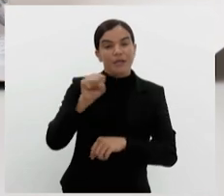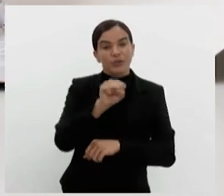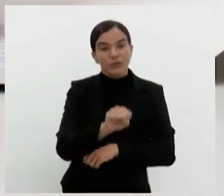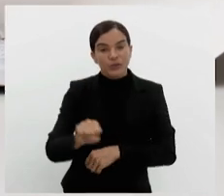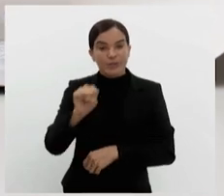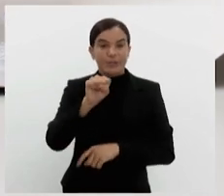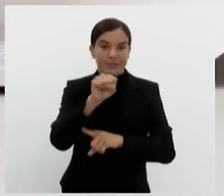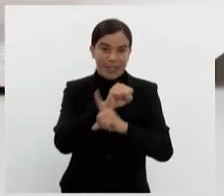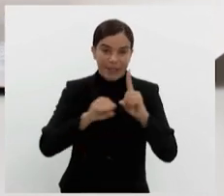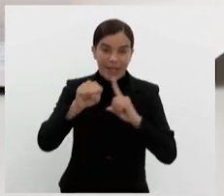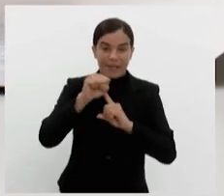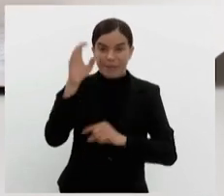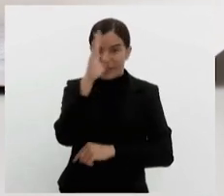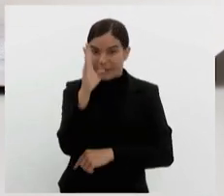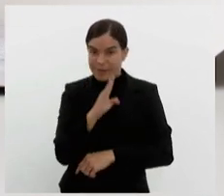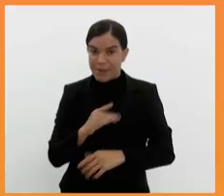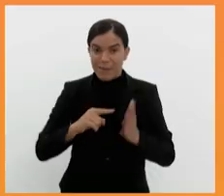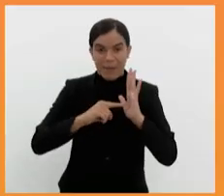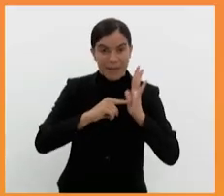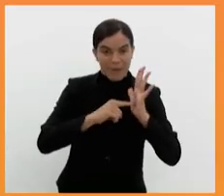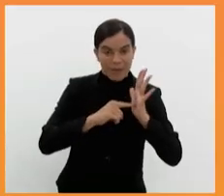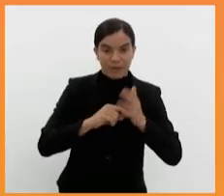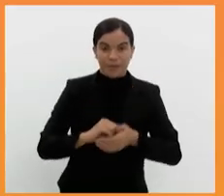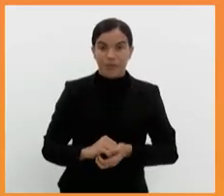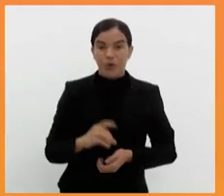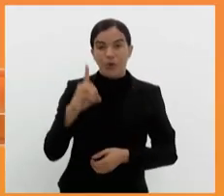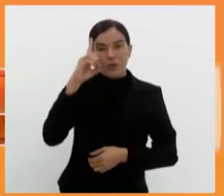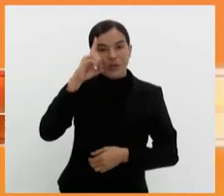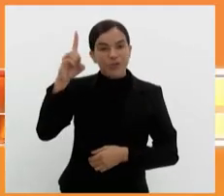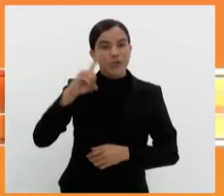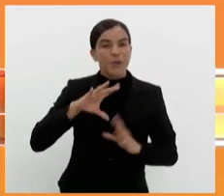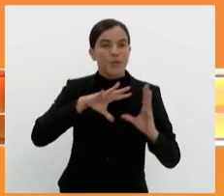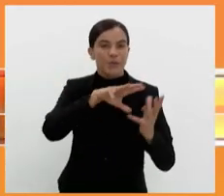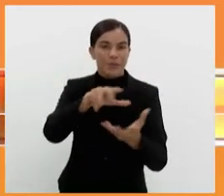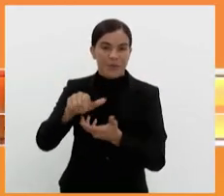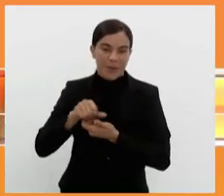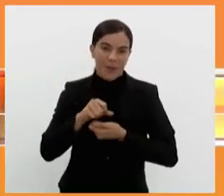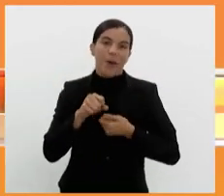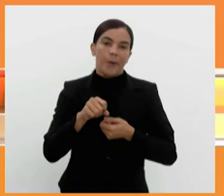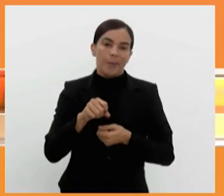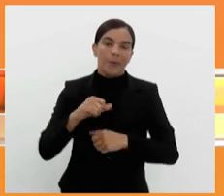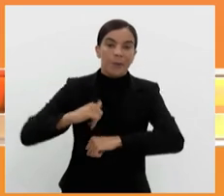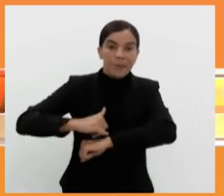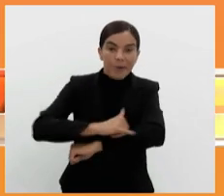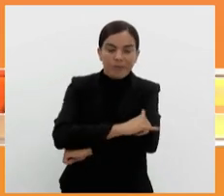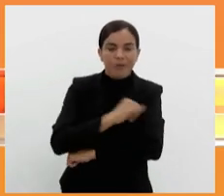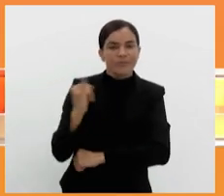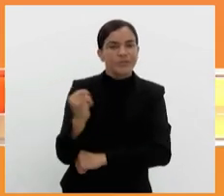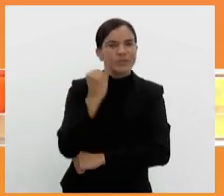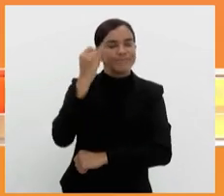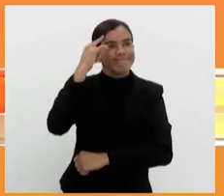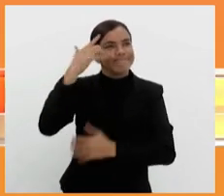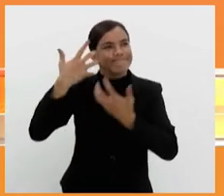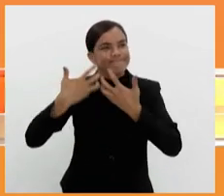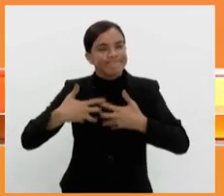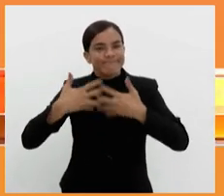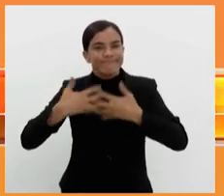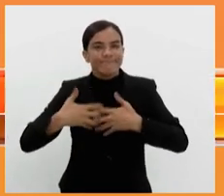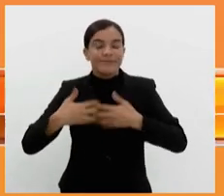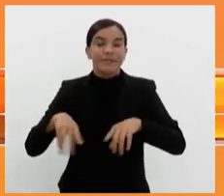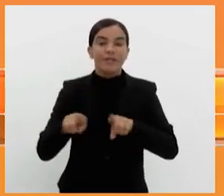Endocrinologia e Metabologia. O Dia Mundial da Obesidade é uma data muito importante para refletirmos e